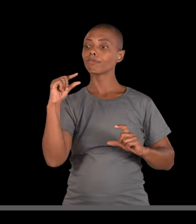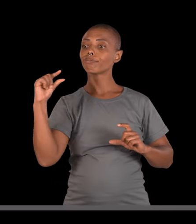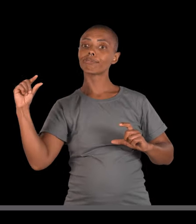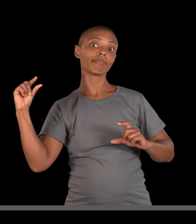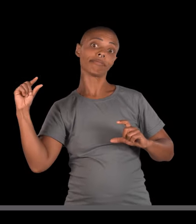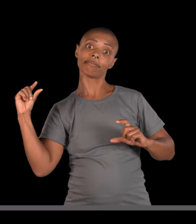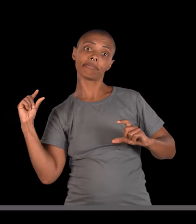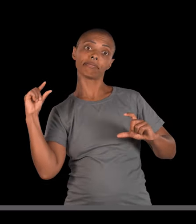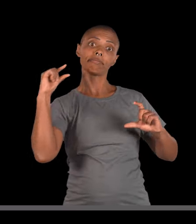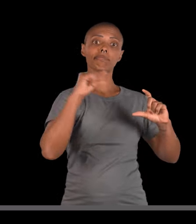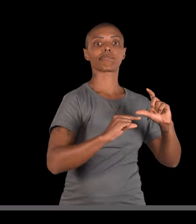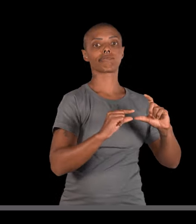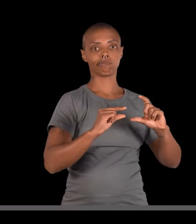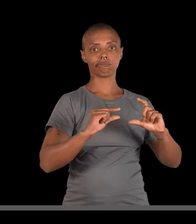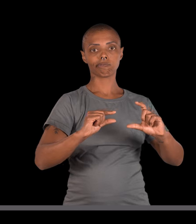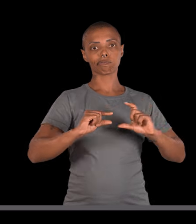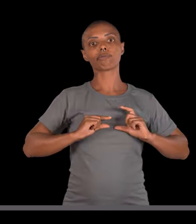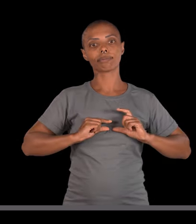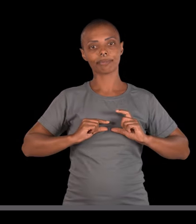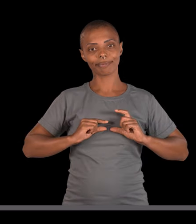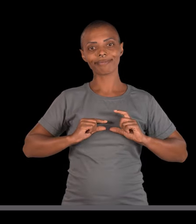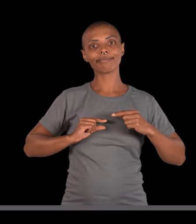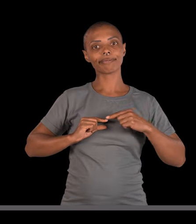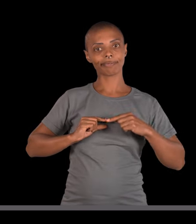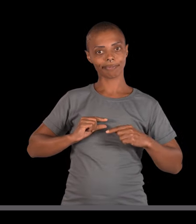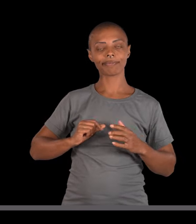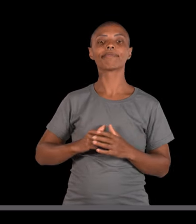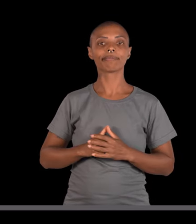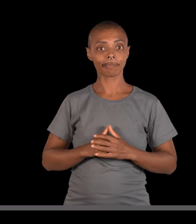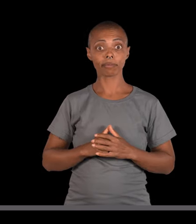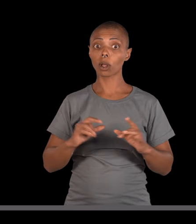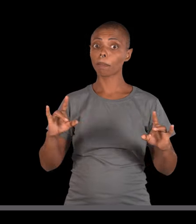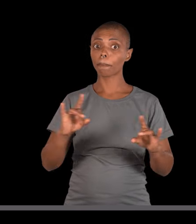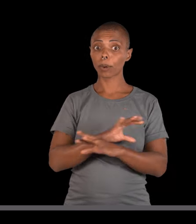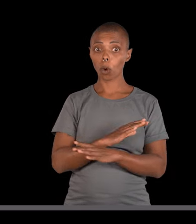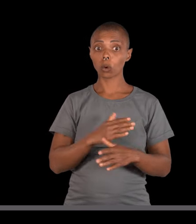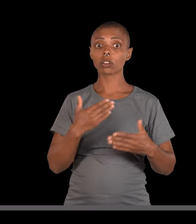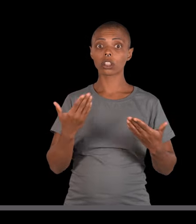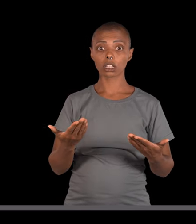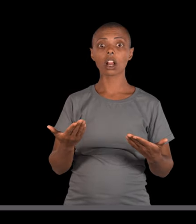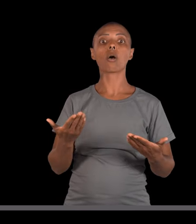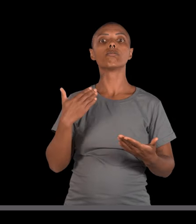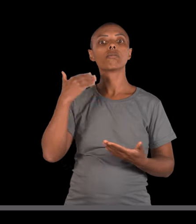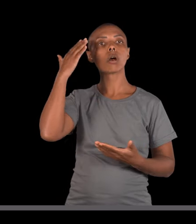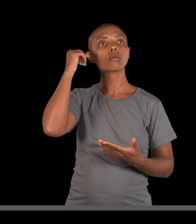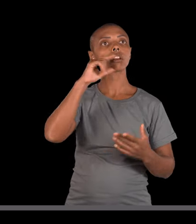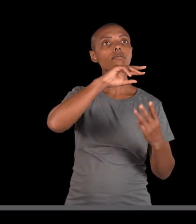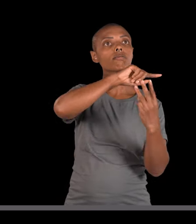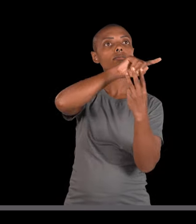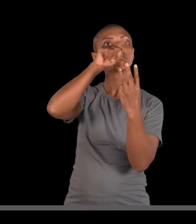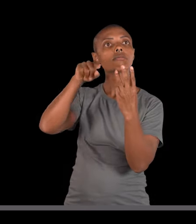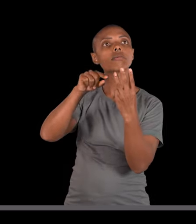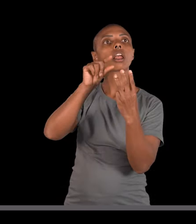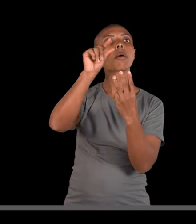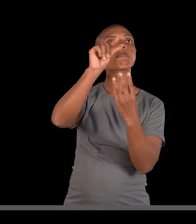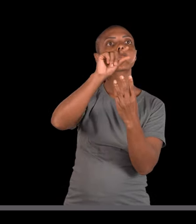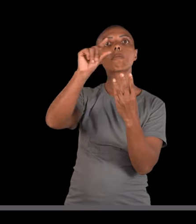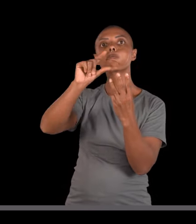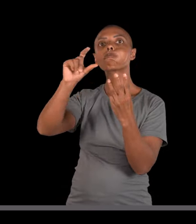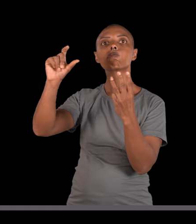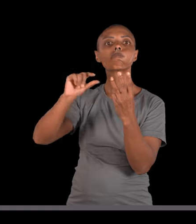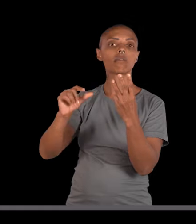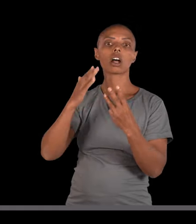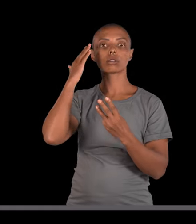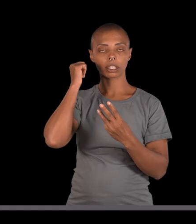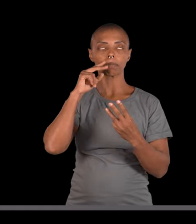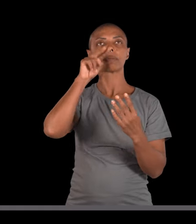mandou o quê para o filho? Uma cópia do Fzinho. Pronto, eu tenho o genótipo de